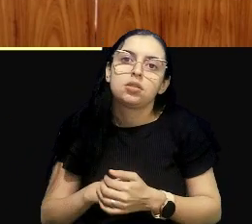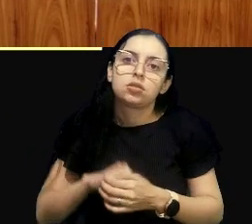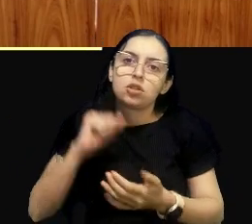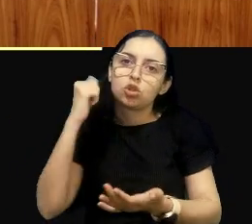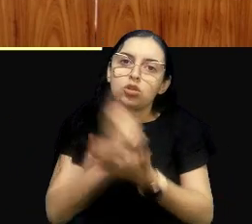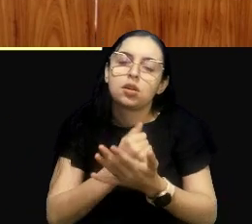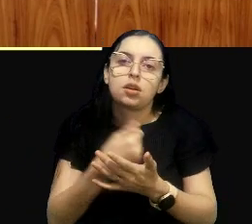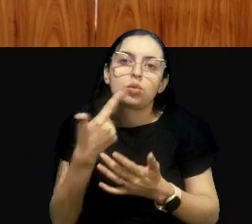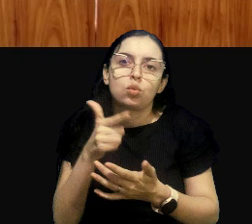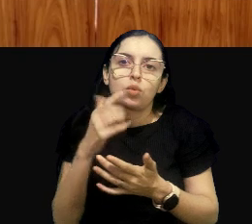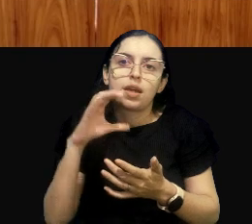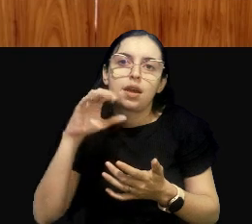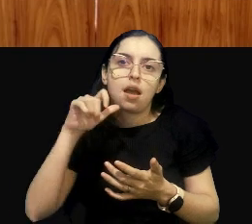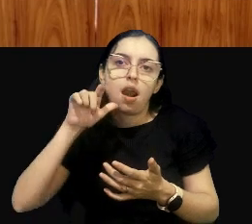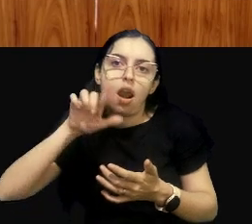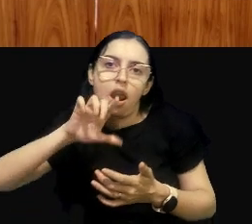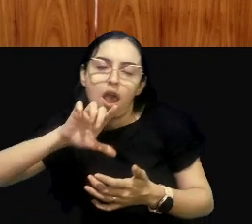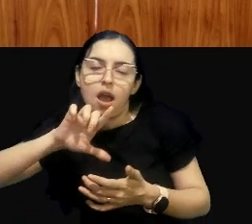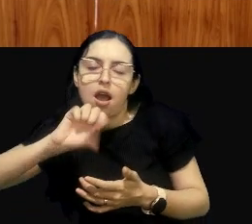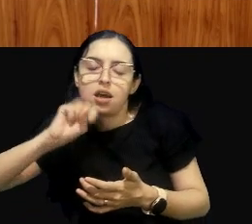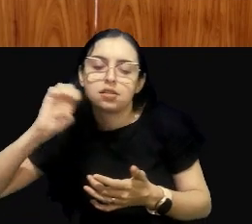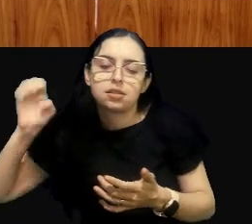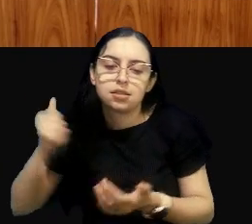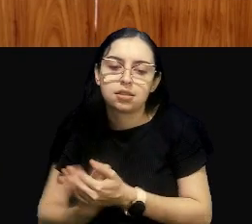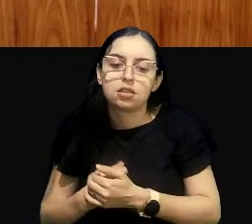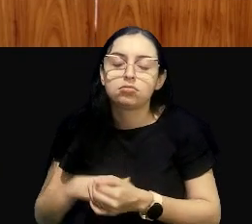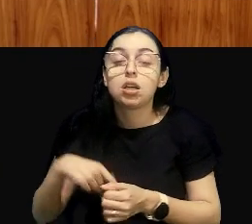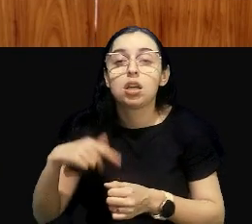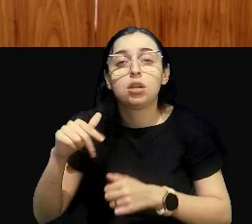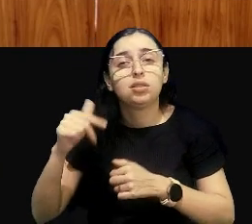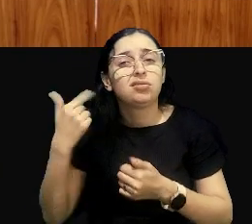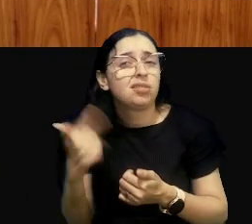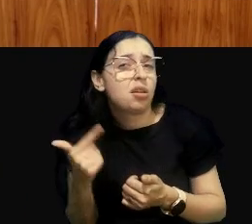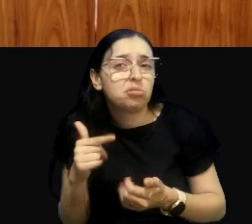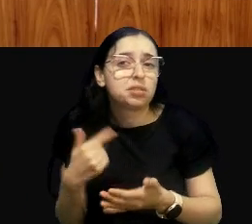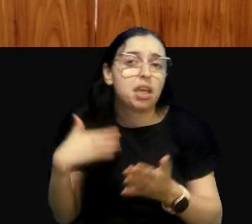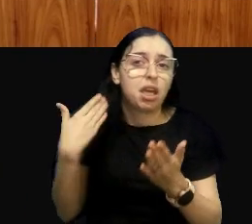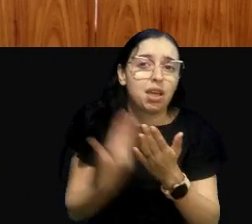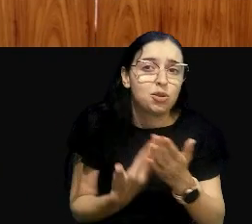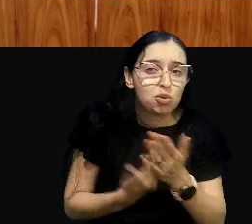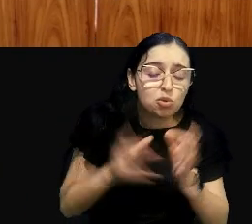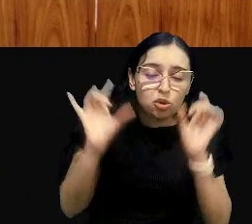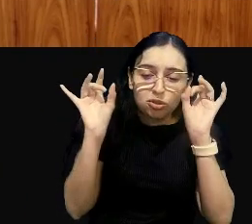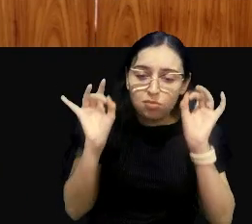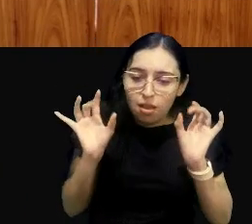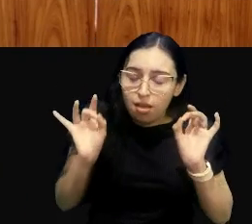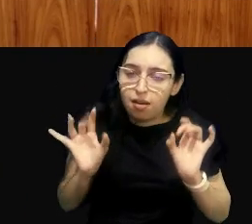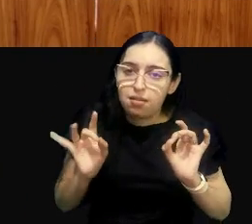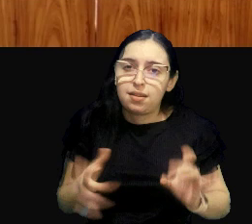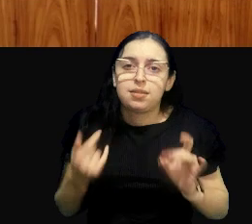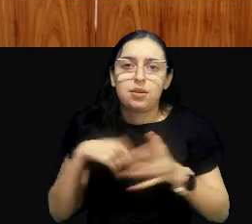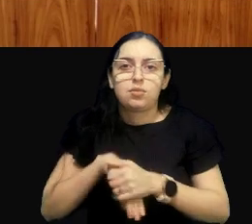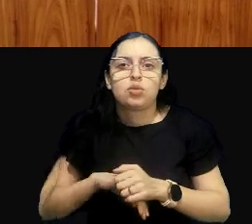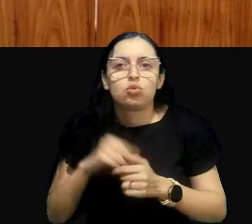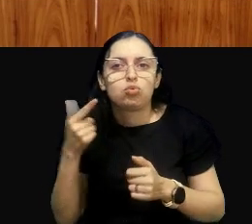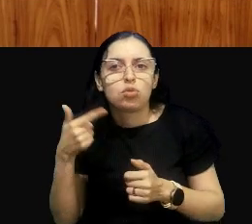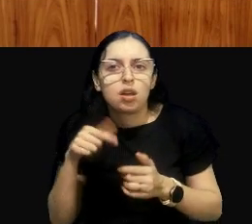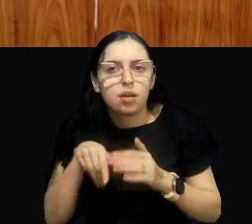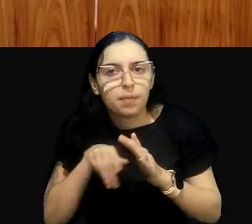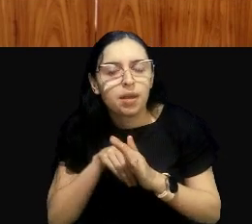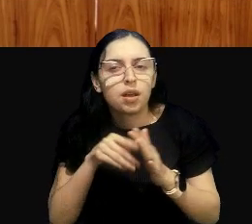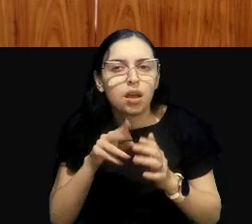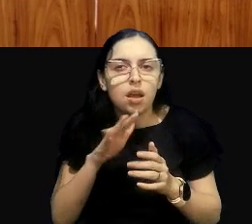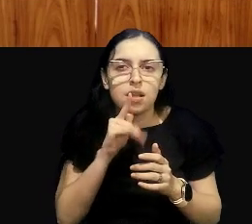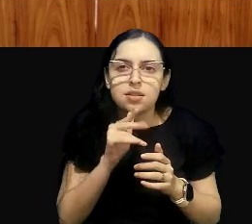classe 2, então, se não foi feito um estudo detalhado para balizar tecnicamente o enquadramento daquele rio, e dizer se ele é 1, 2, 3 ou